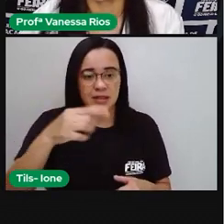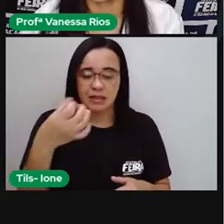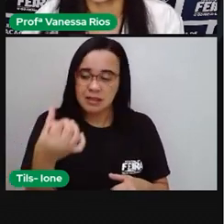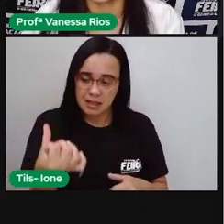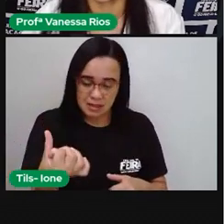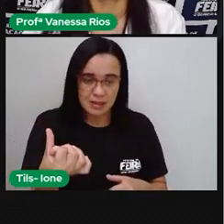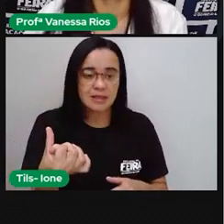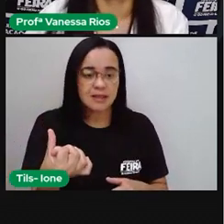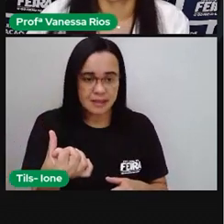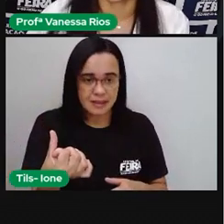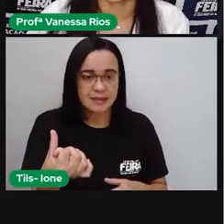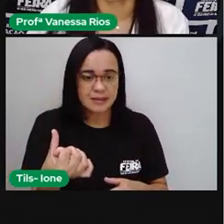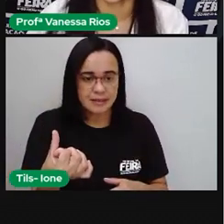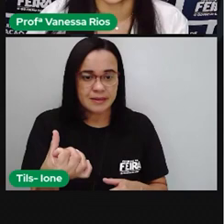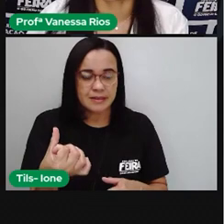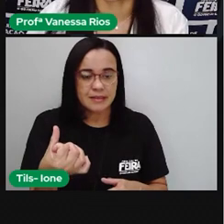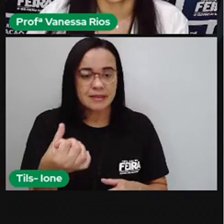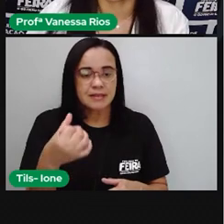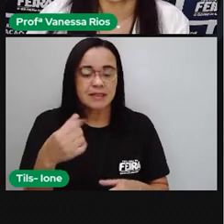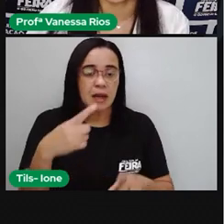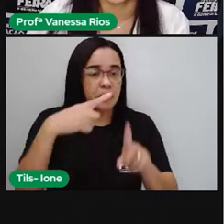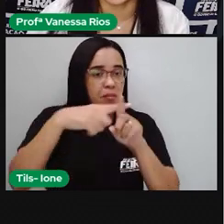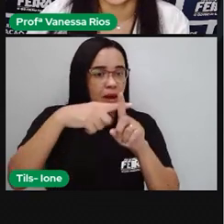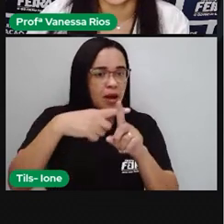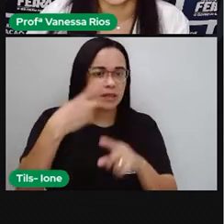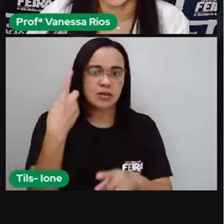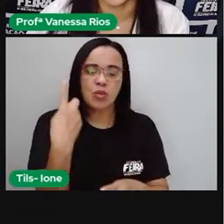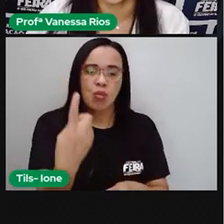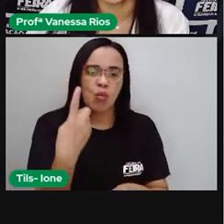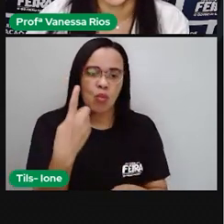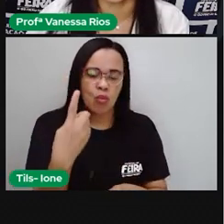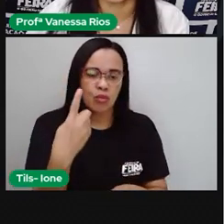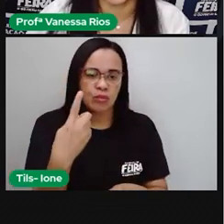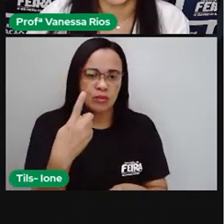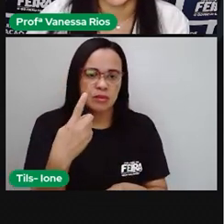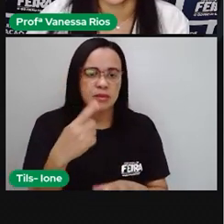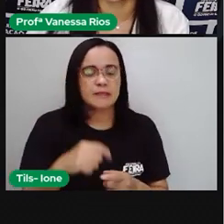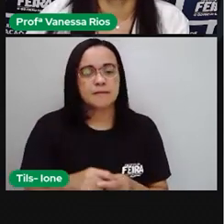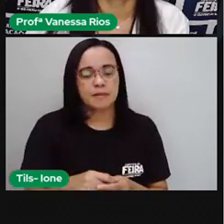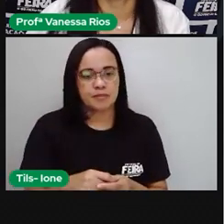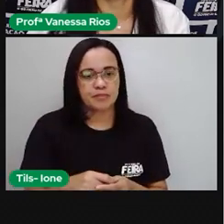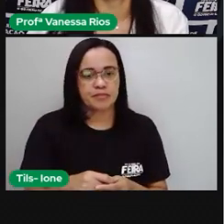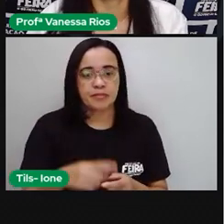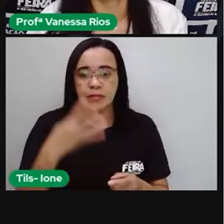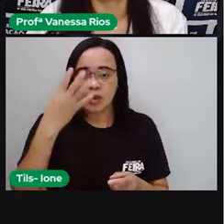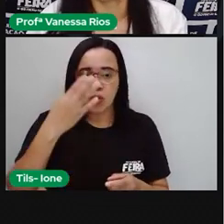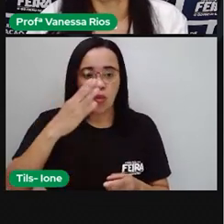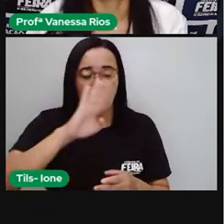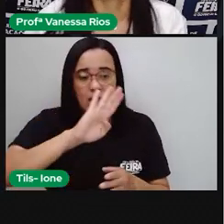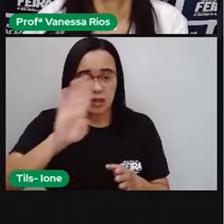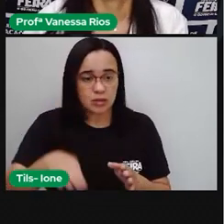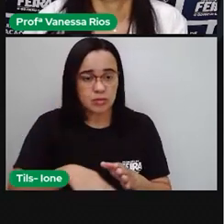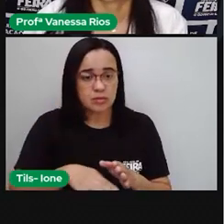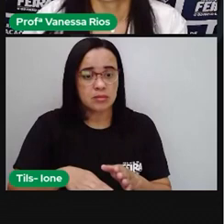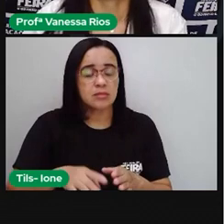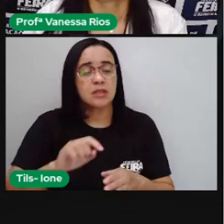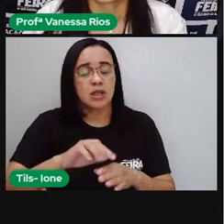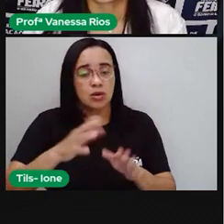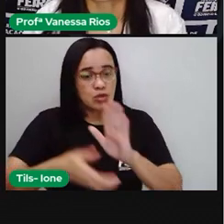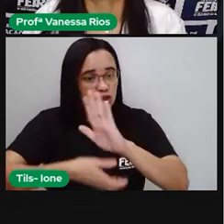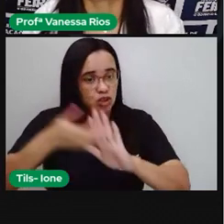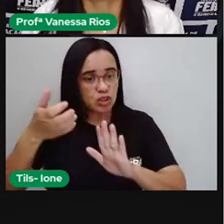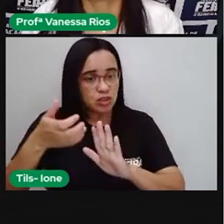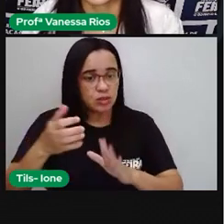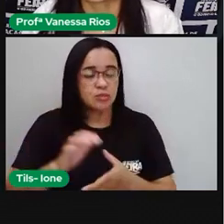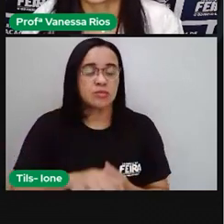de 5, eu aumento o número, né? Abaixo de 5 aí, de 4 para baixo, eu vou diminuir. Então, essa é